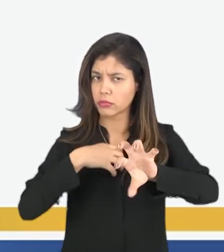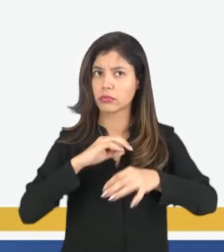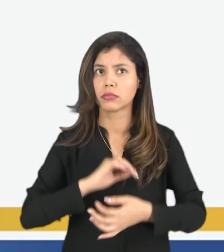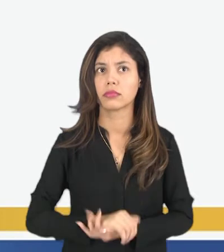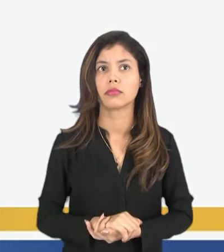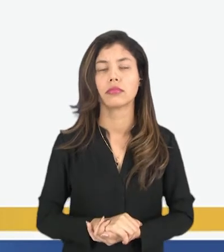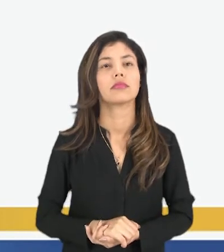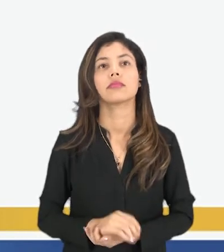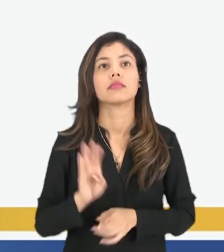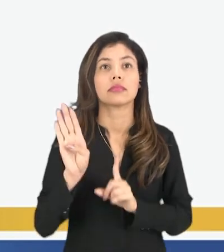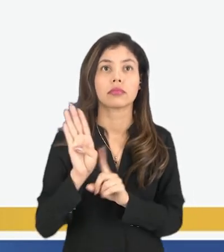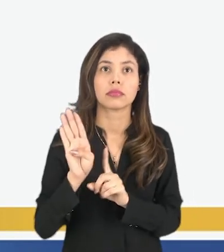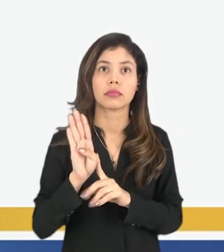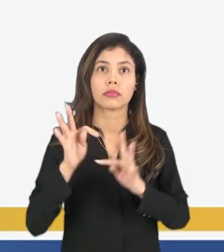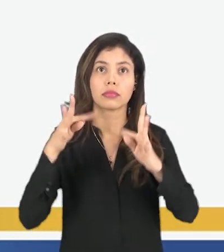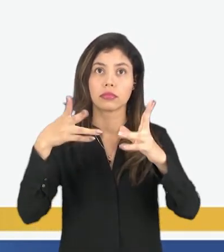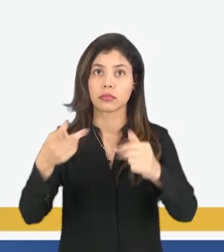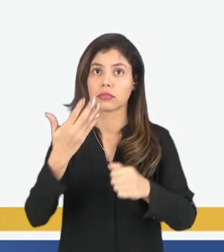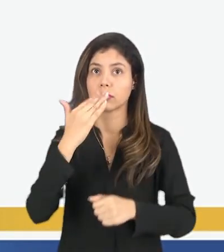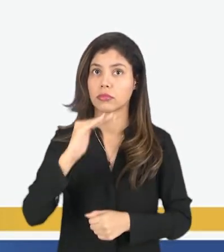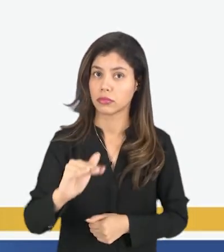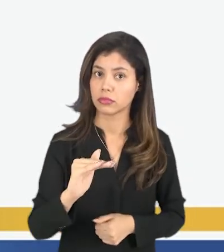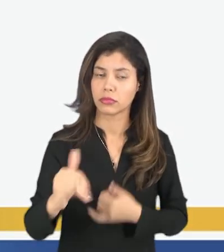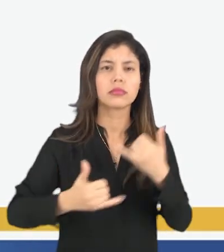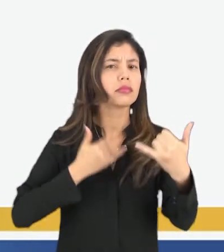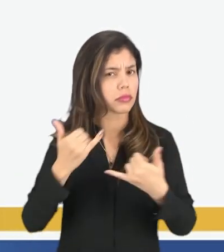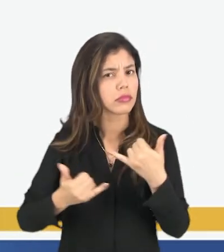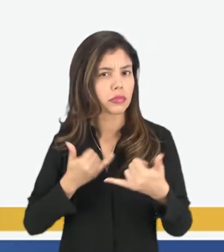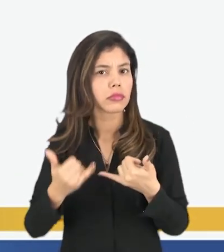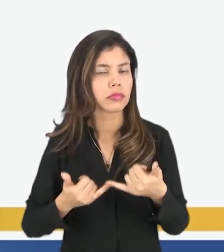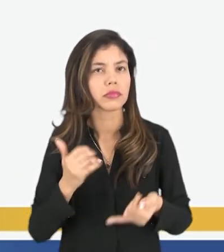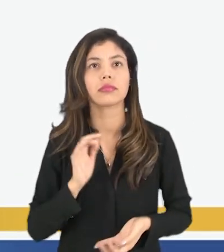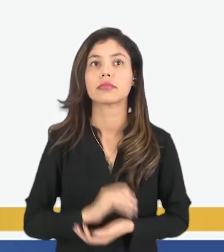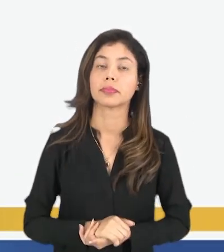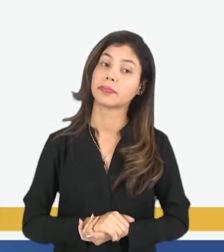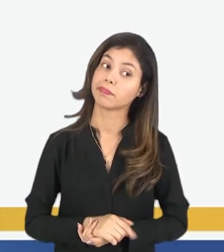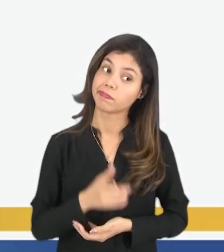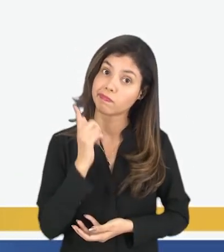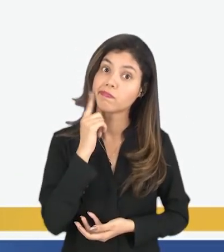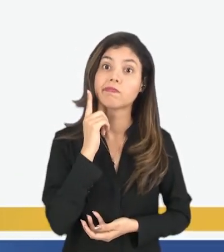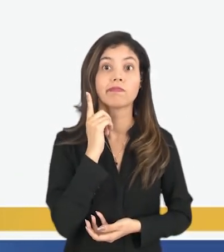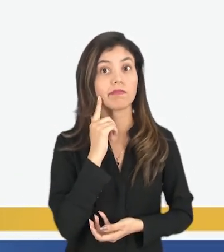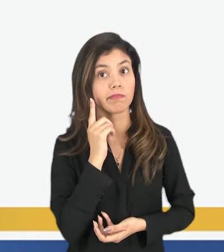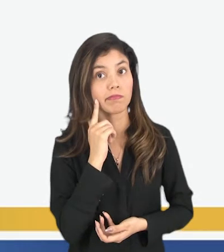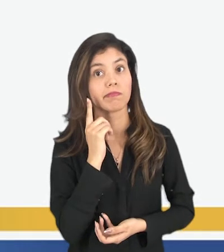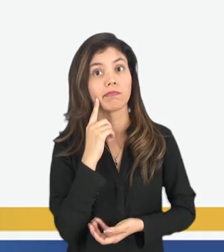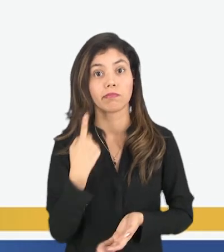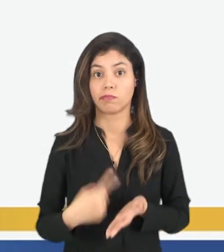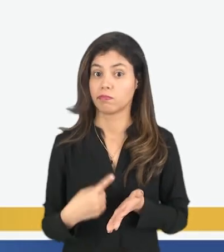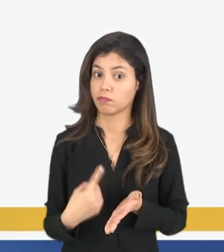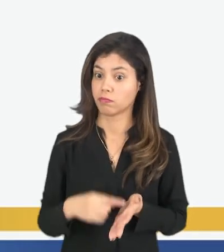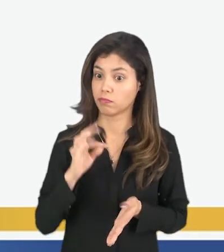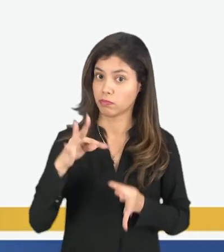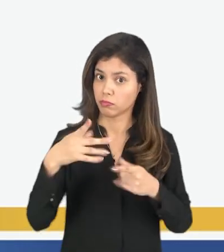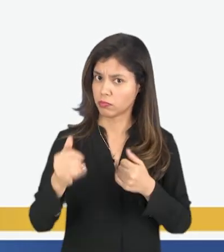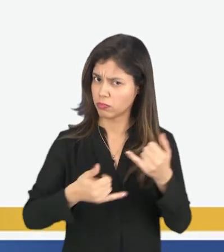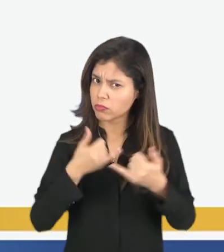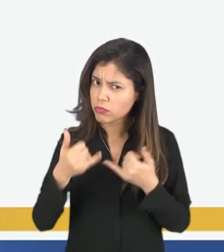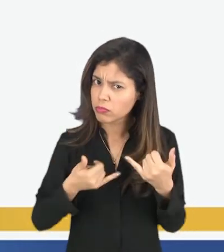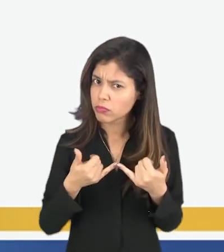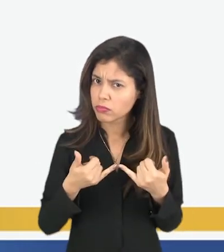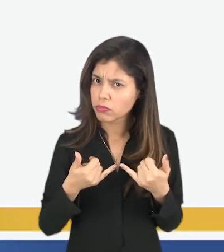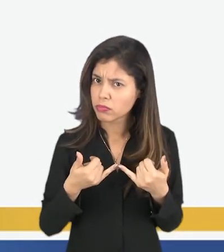Letra B. Todas as crianças estão se divertindo? Hum, de acordo com essa imagem, todas estão se